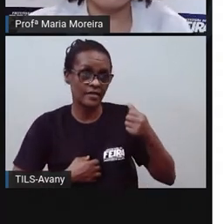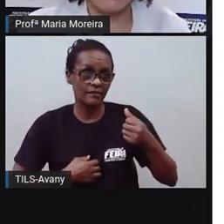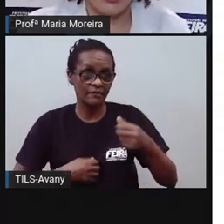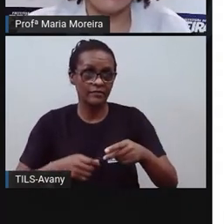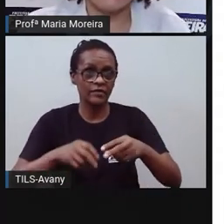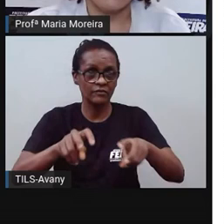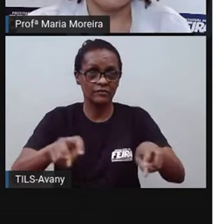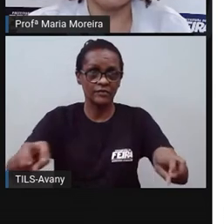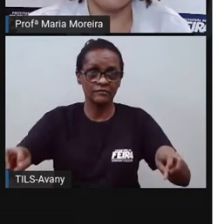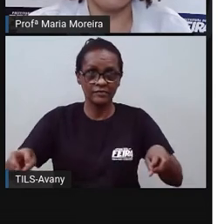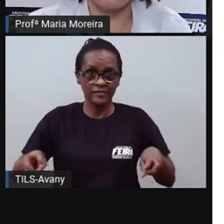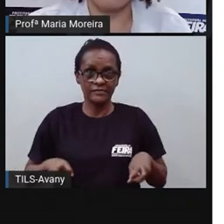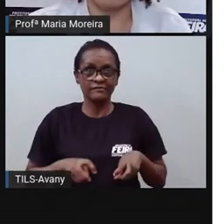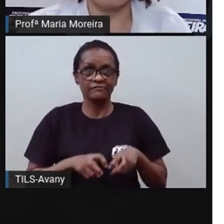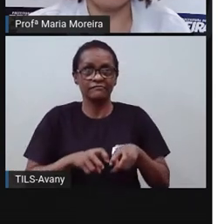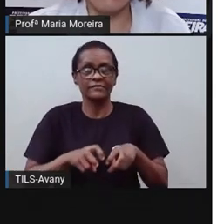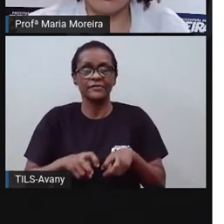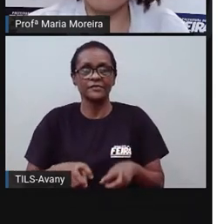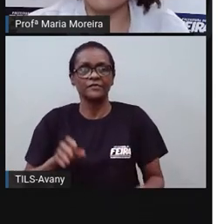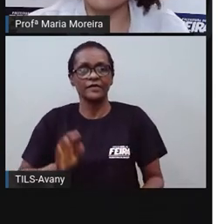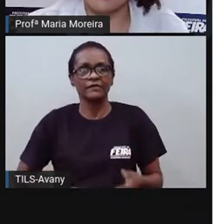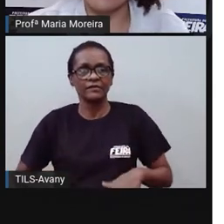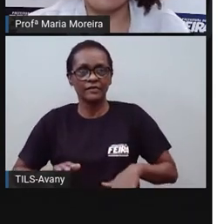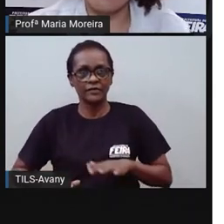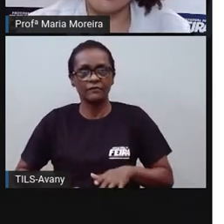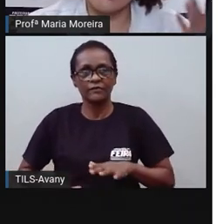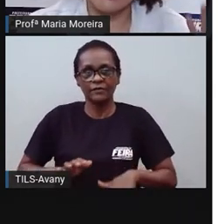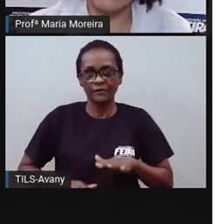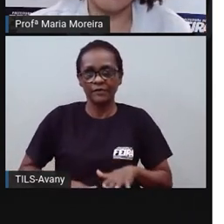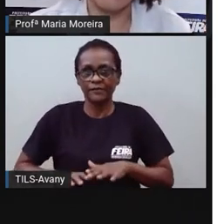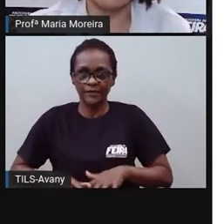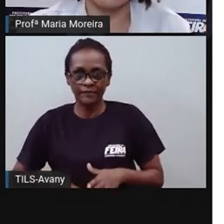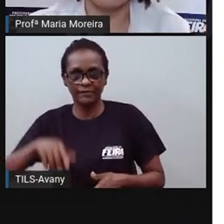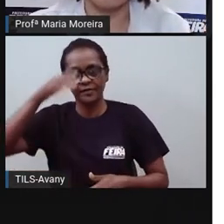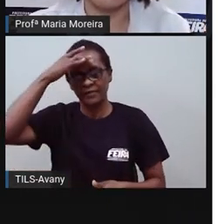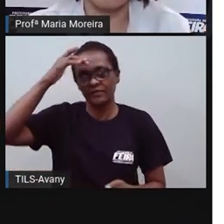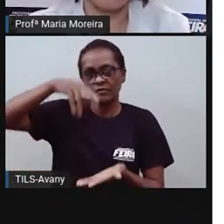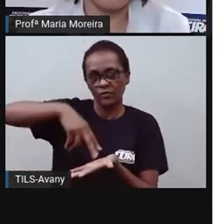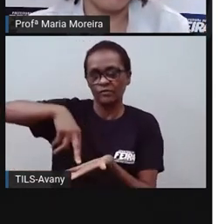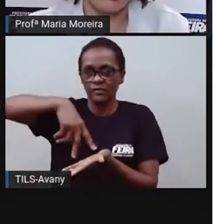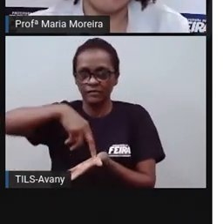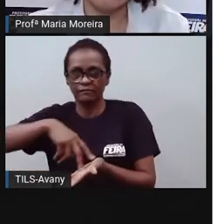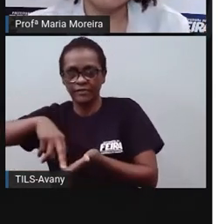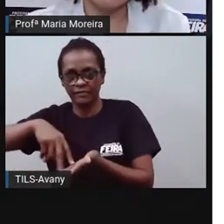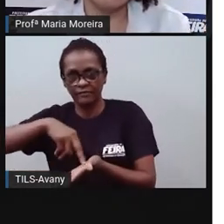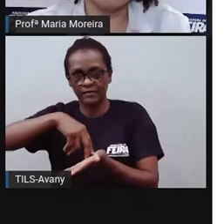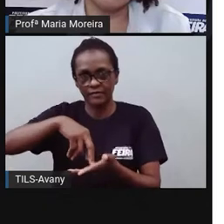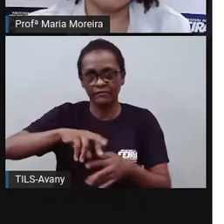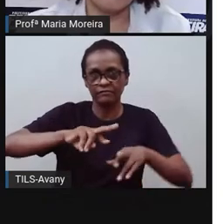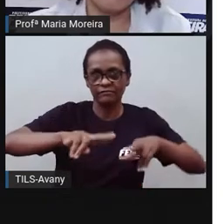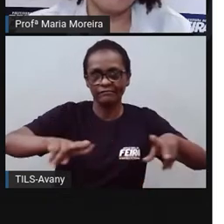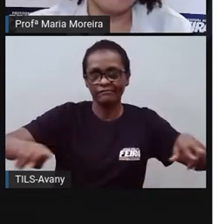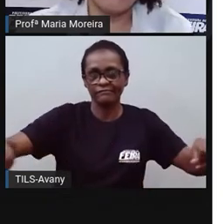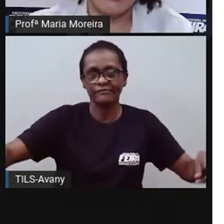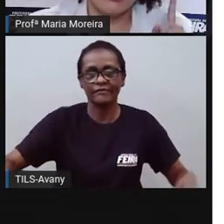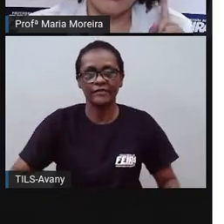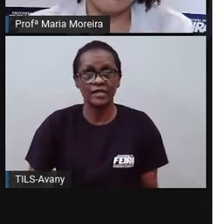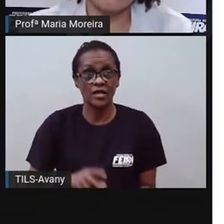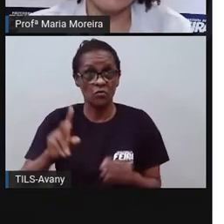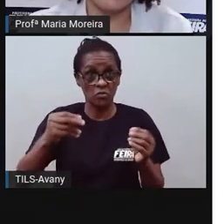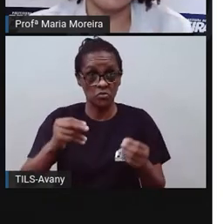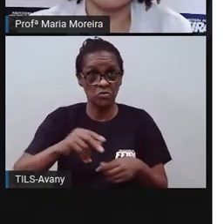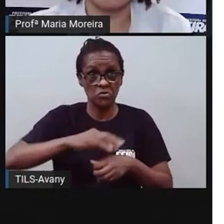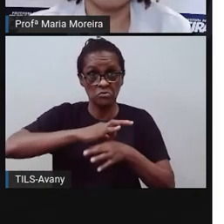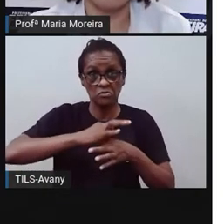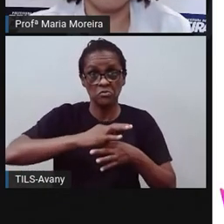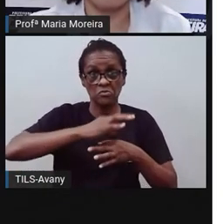vários lugares do mundo. Pois é, a Quixabeira já saiu aí, já foi até Portugal. Eu não sei se já foi em outros países, mas